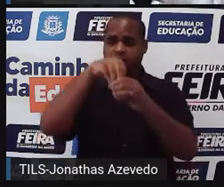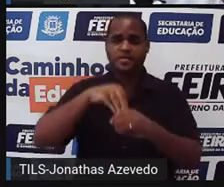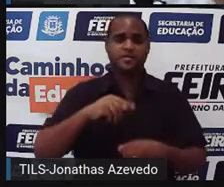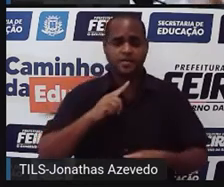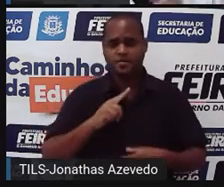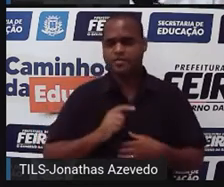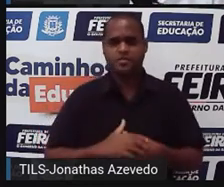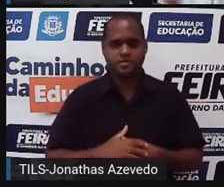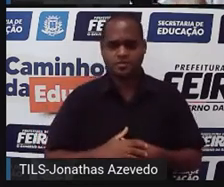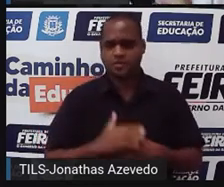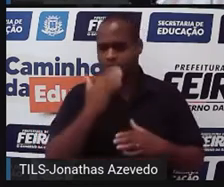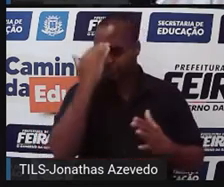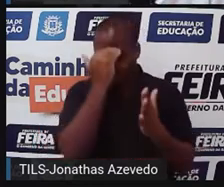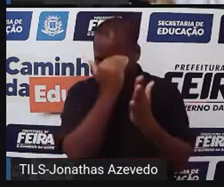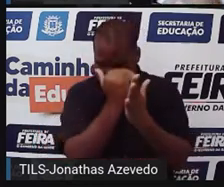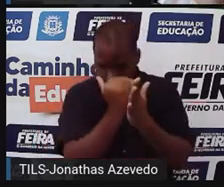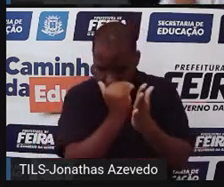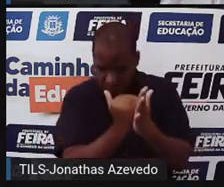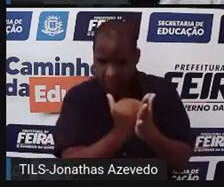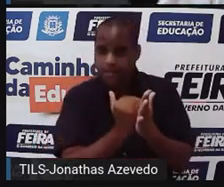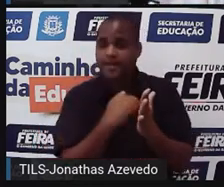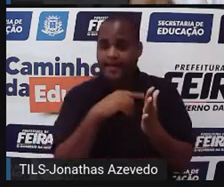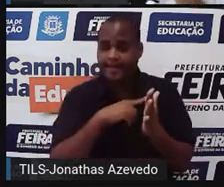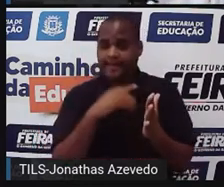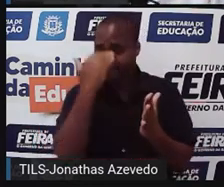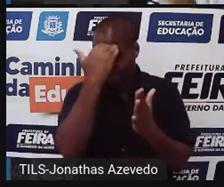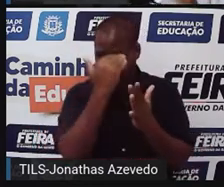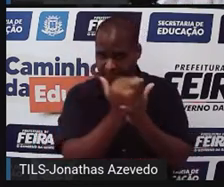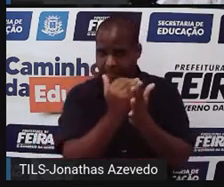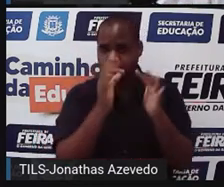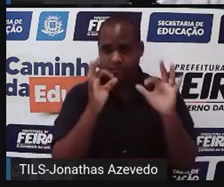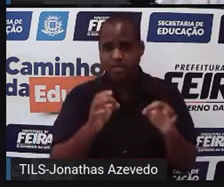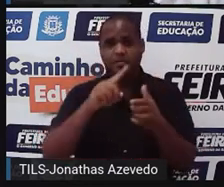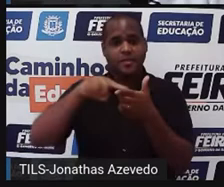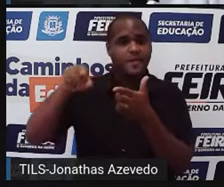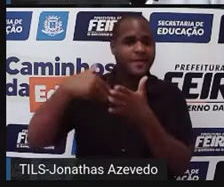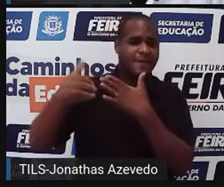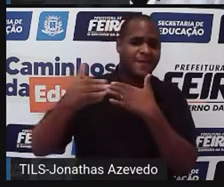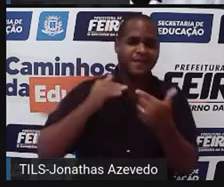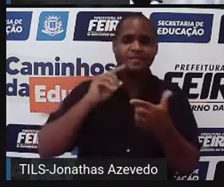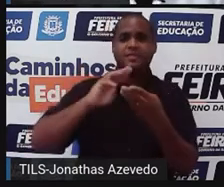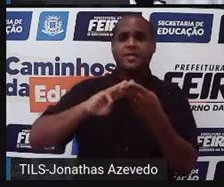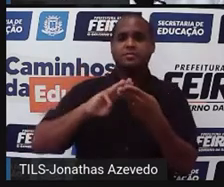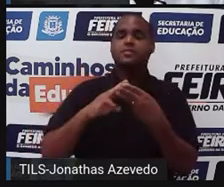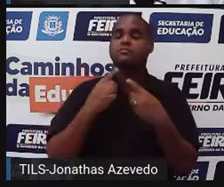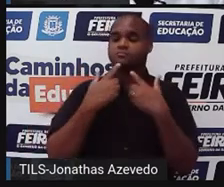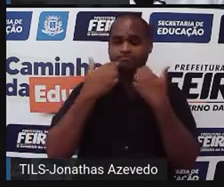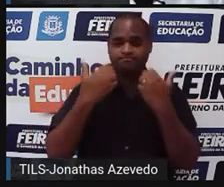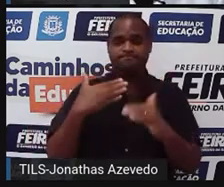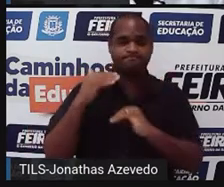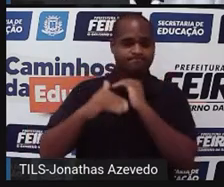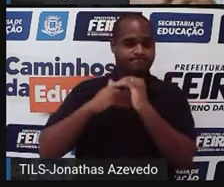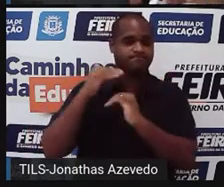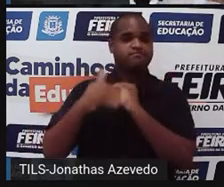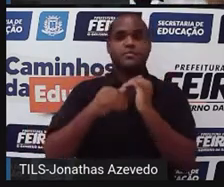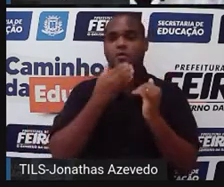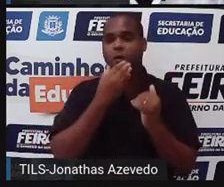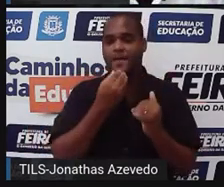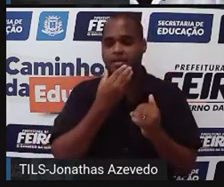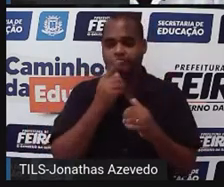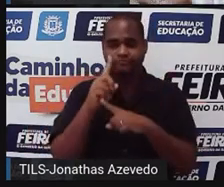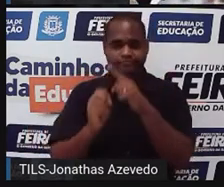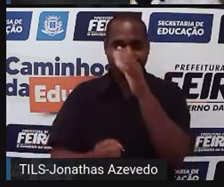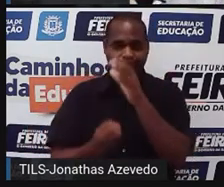tá? Então, o passo a passo, essa receita pra se resolver qualquer problema de matemática foi desenvolvido, né? Foi